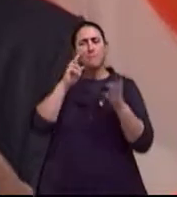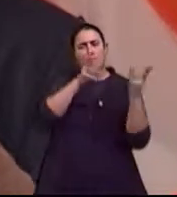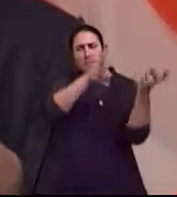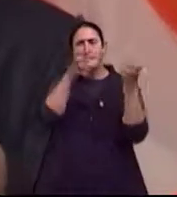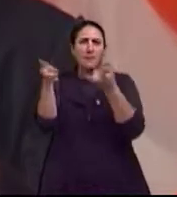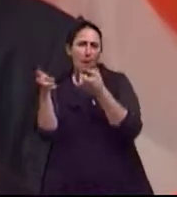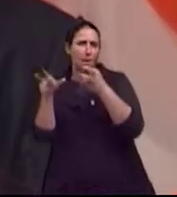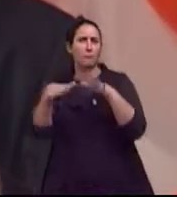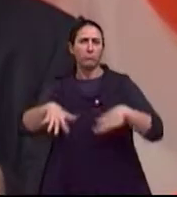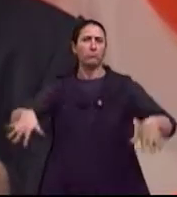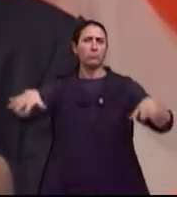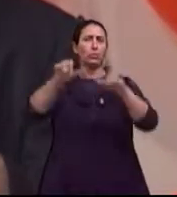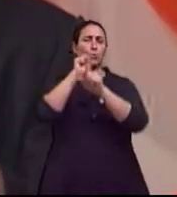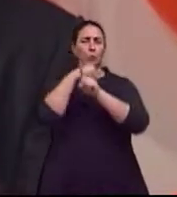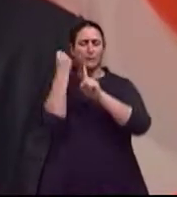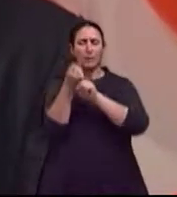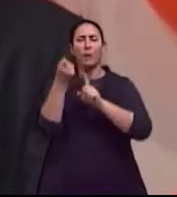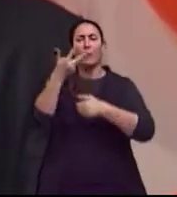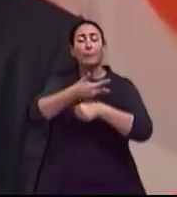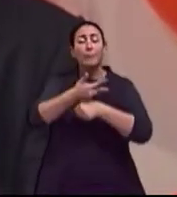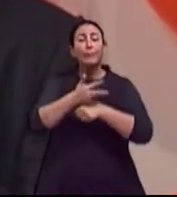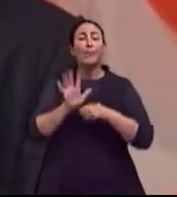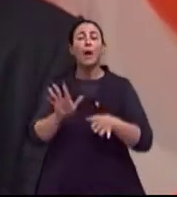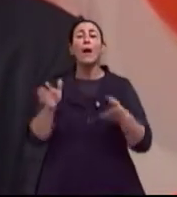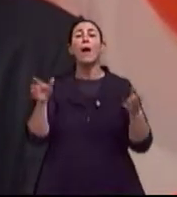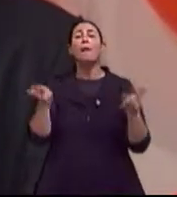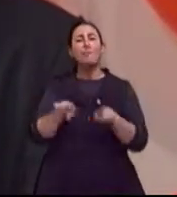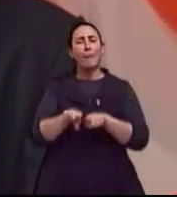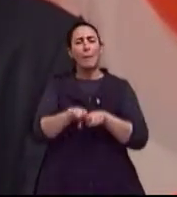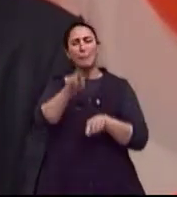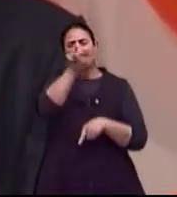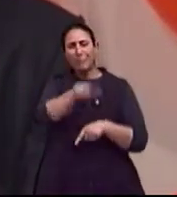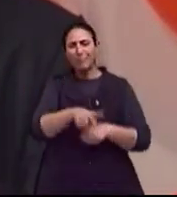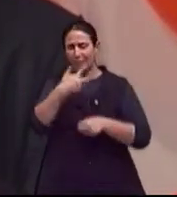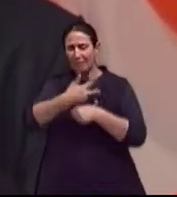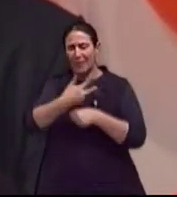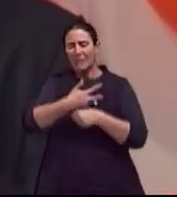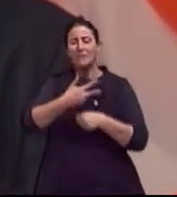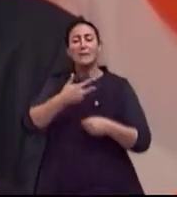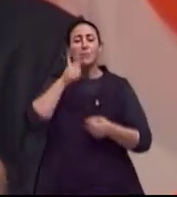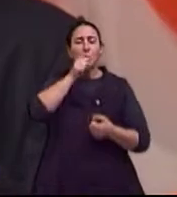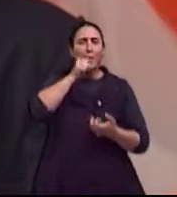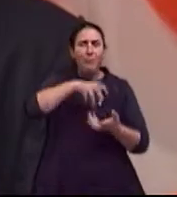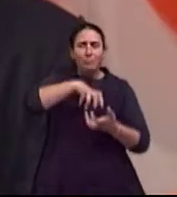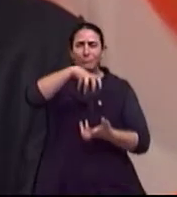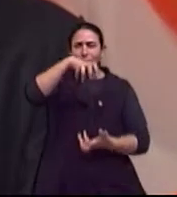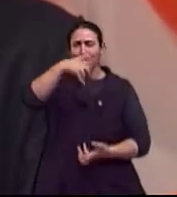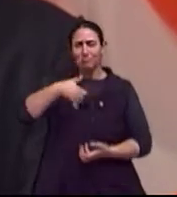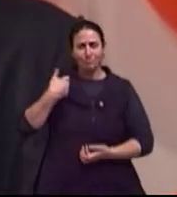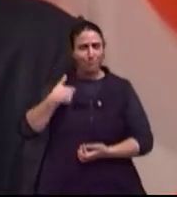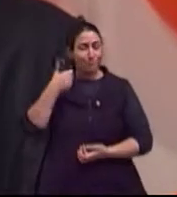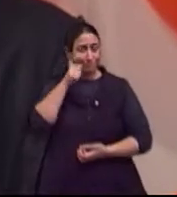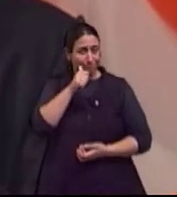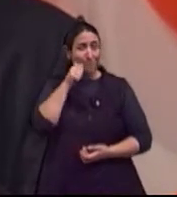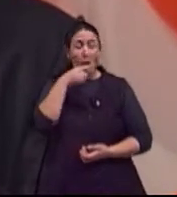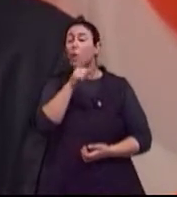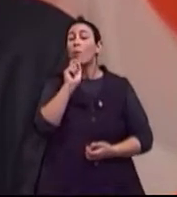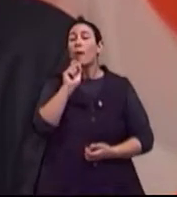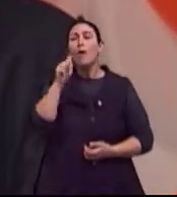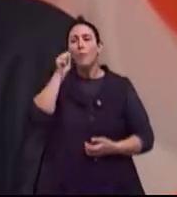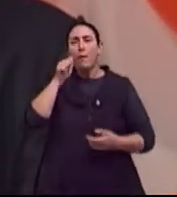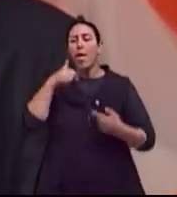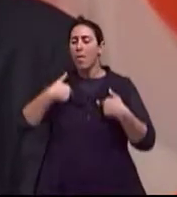E com a velhice, as mulheres, já se viu isso em pesquisa, elas são mais estimuladas a buscar